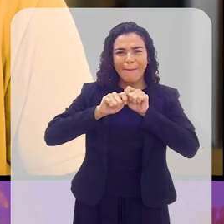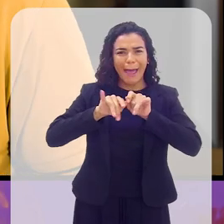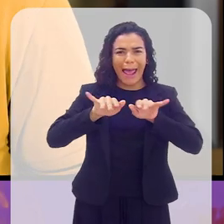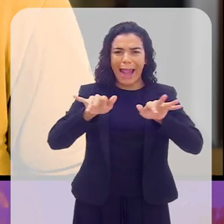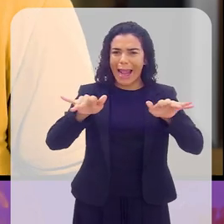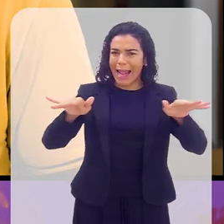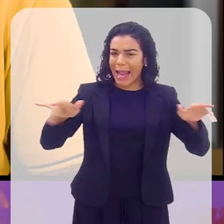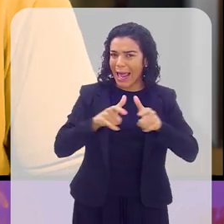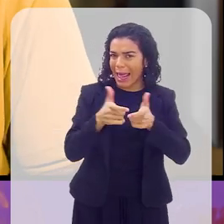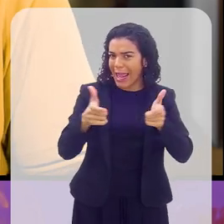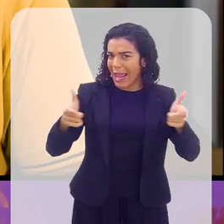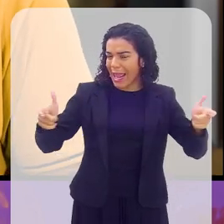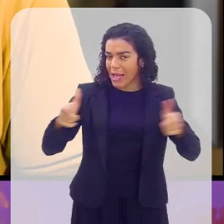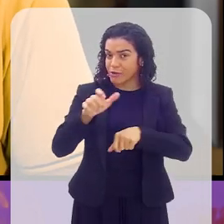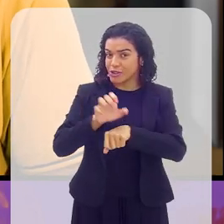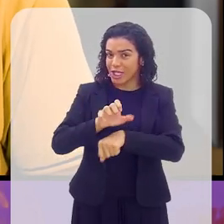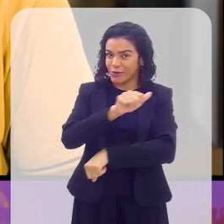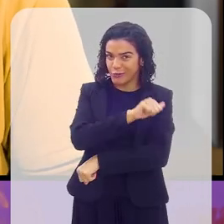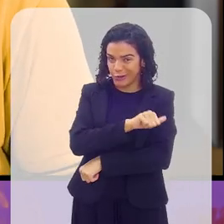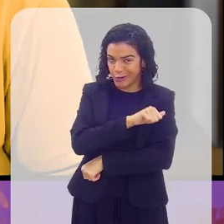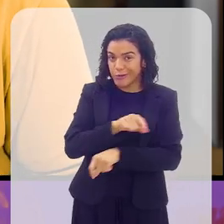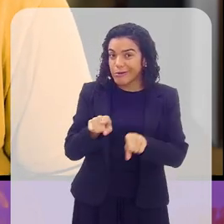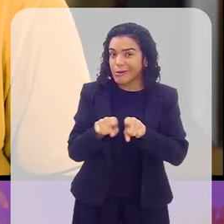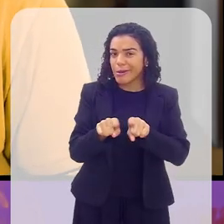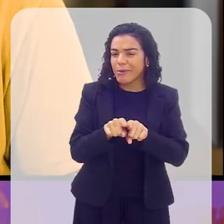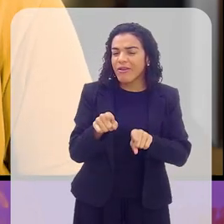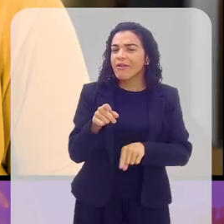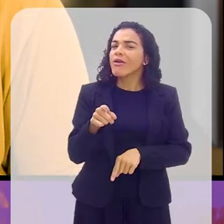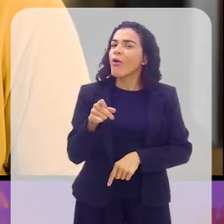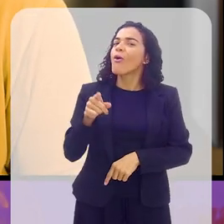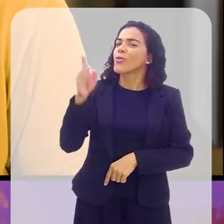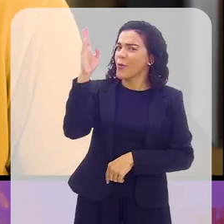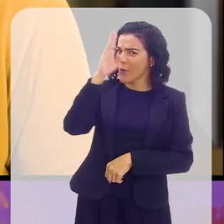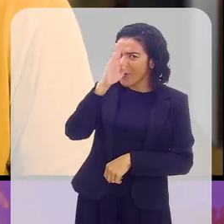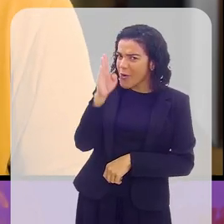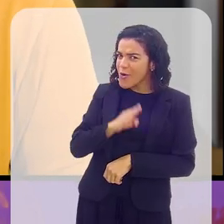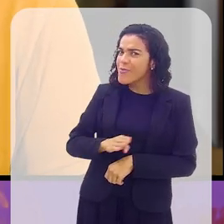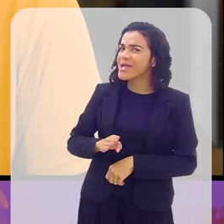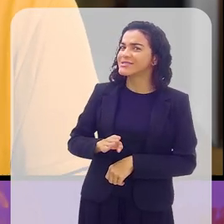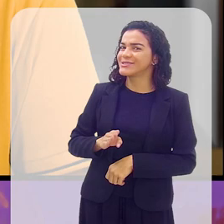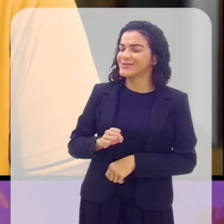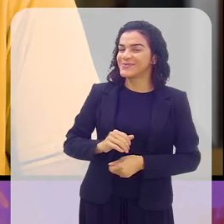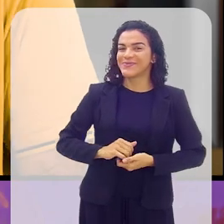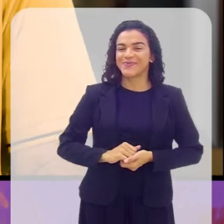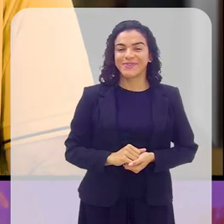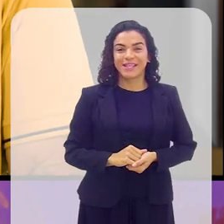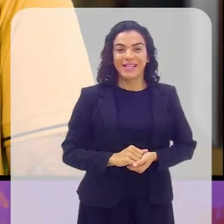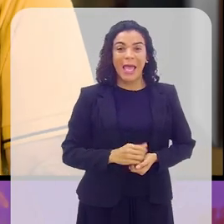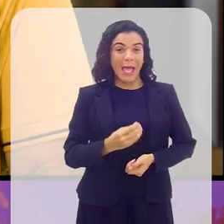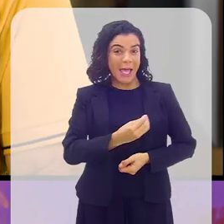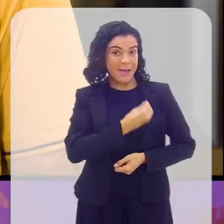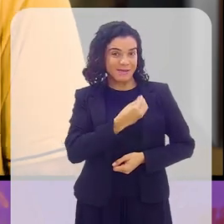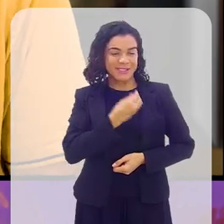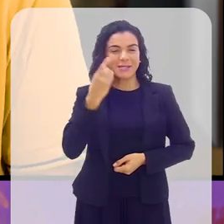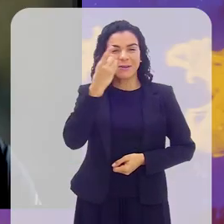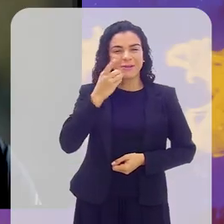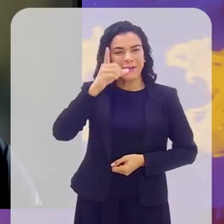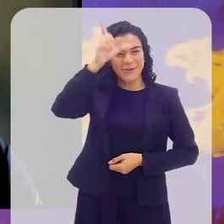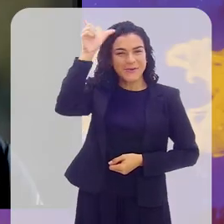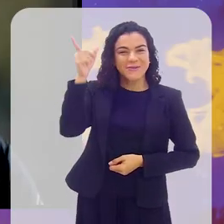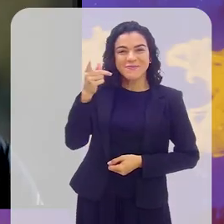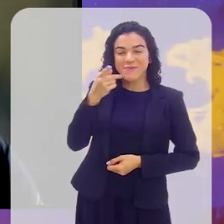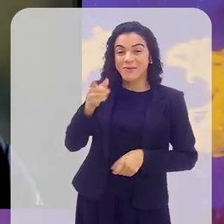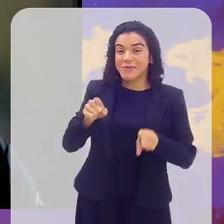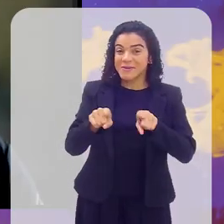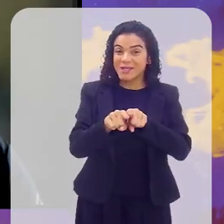popularizou no estado do Rio de Janeiro e por que também não dizer no nosso país aqui no Brasil. As presenças do deputado